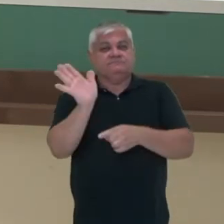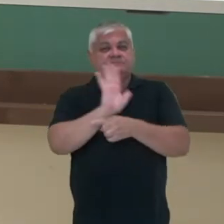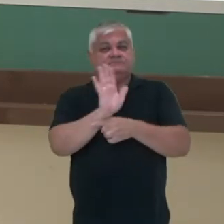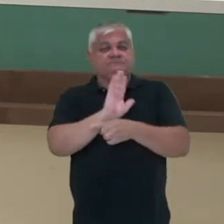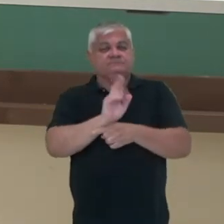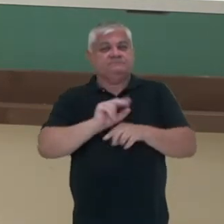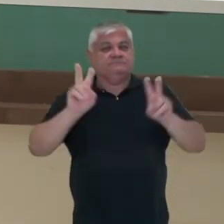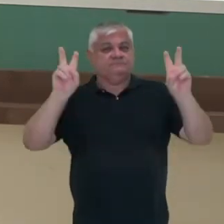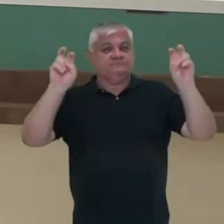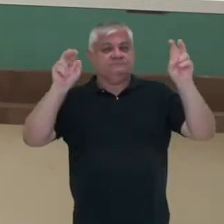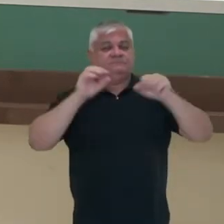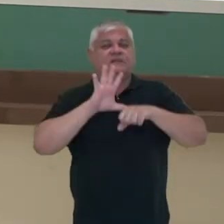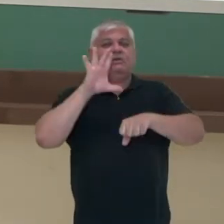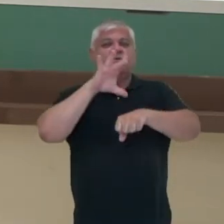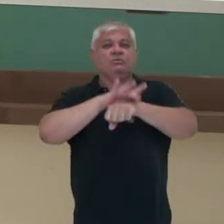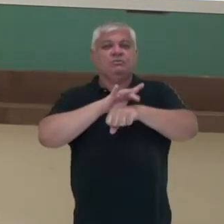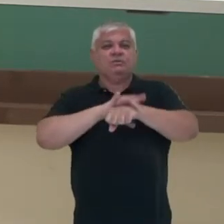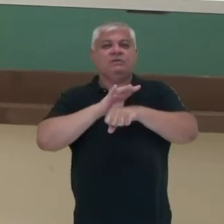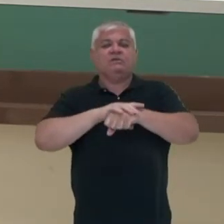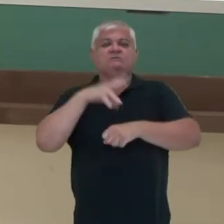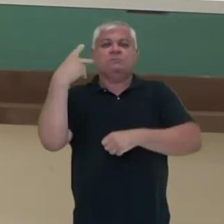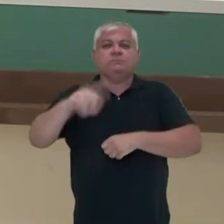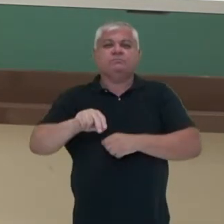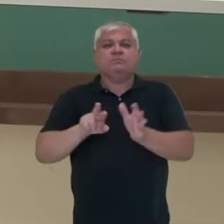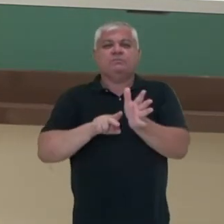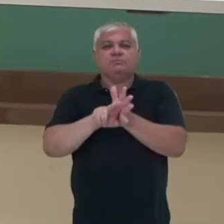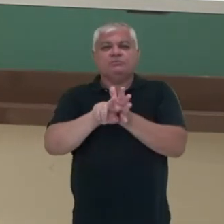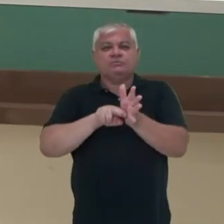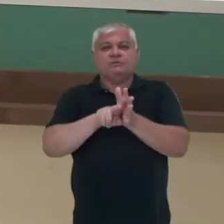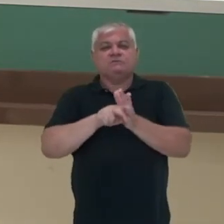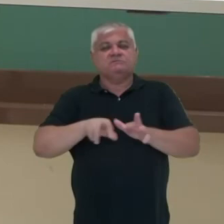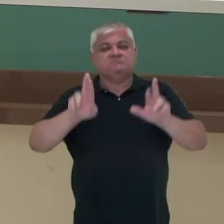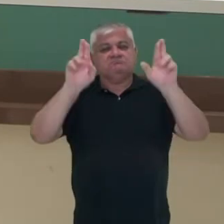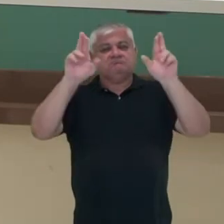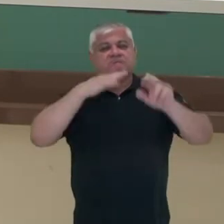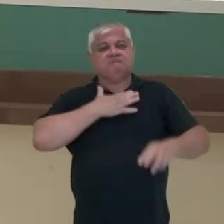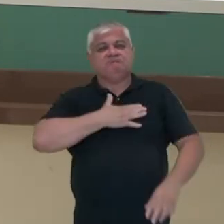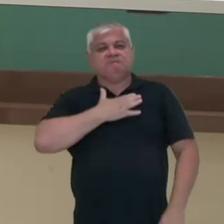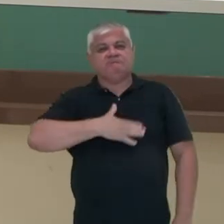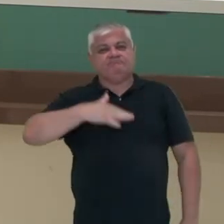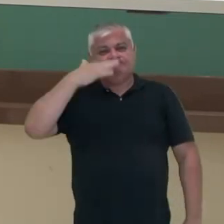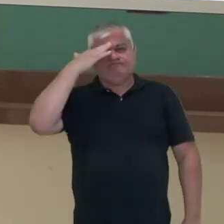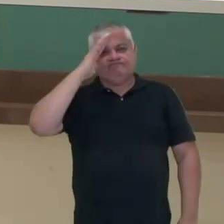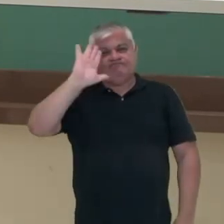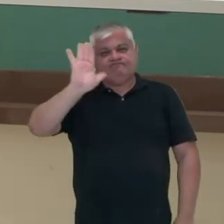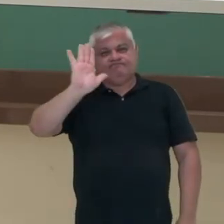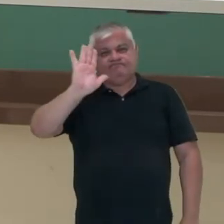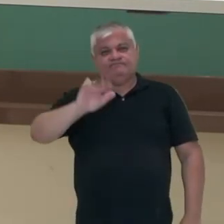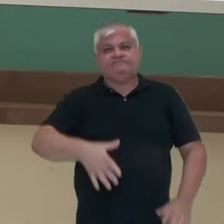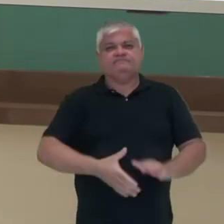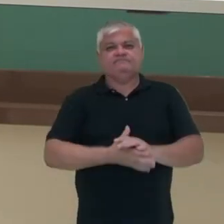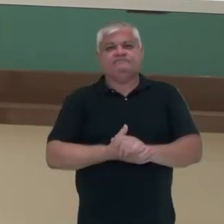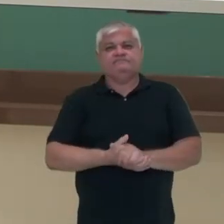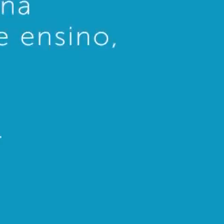falamos sobre as doenças causadas pelos protozoários. Espero que vocês tenham gostado. Até breve!